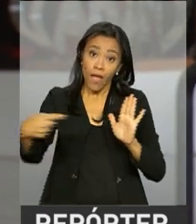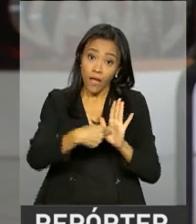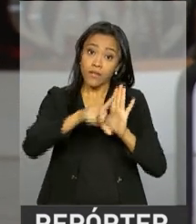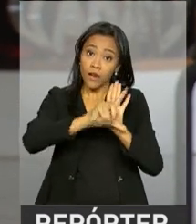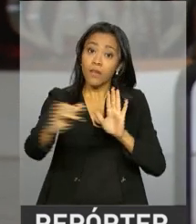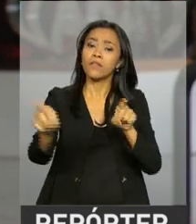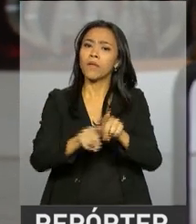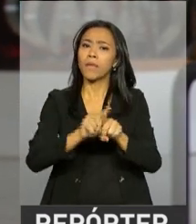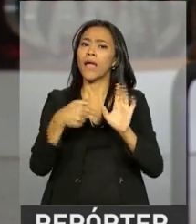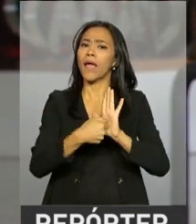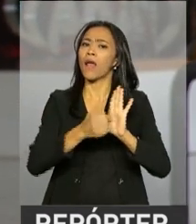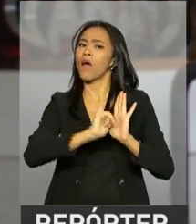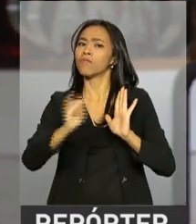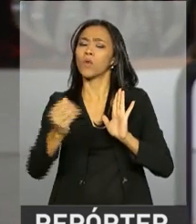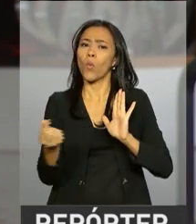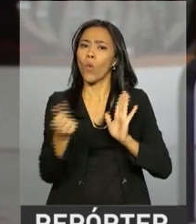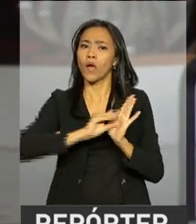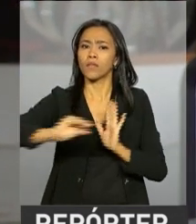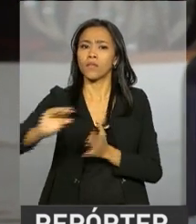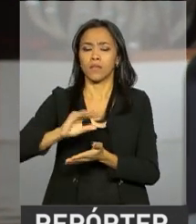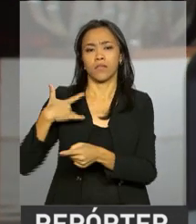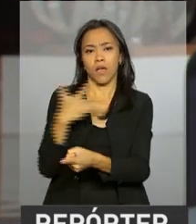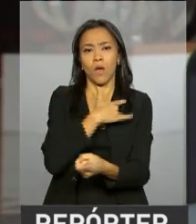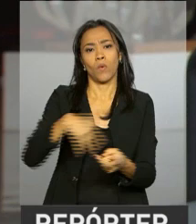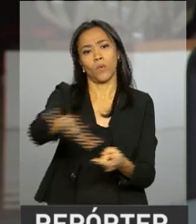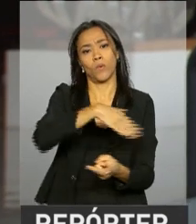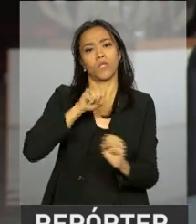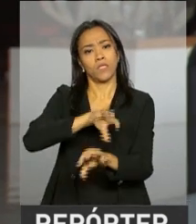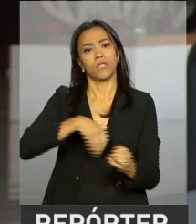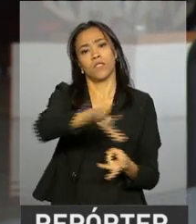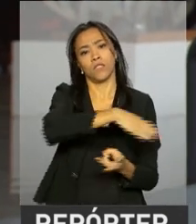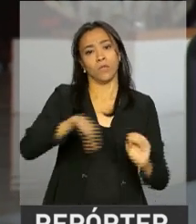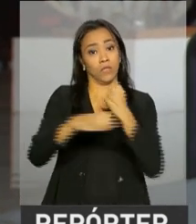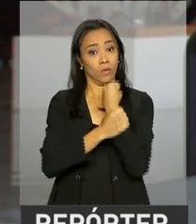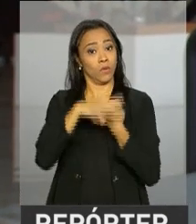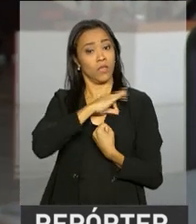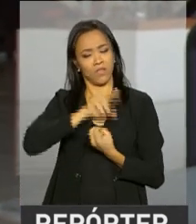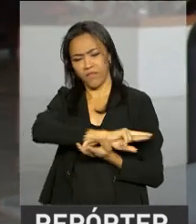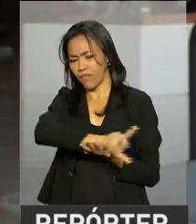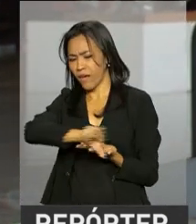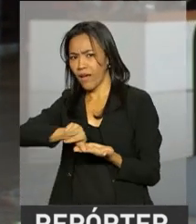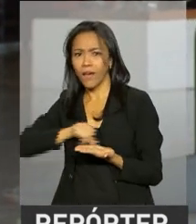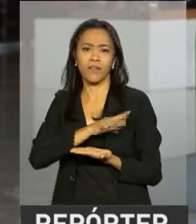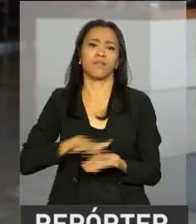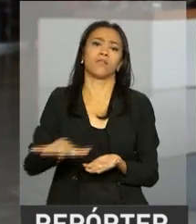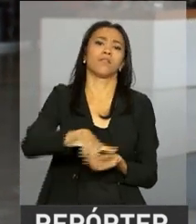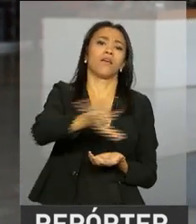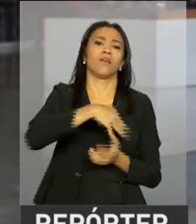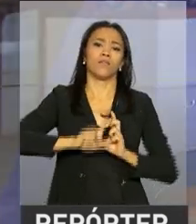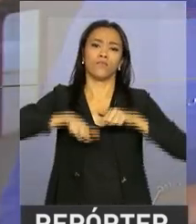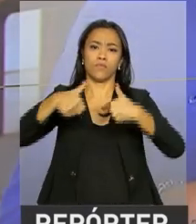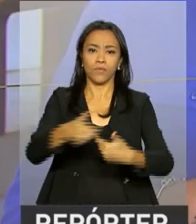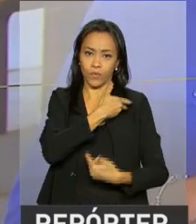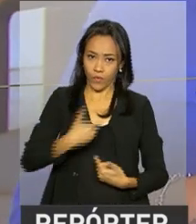também que define quanto será investido em saúde, educação, segurança pública e todas as áreas onde há atuação do governo federal. Leandro,